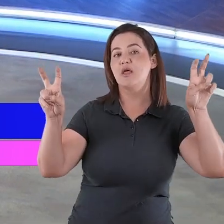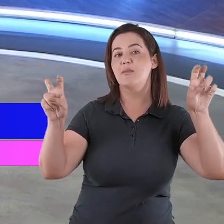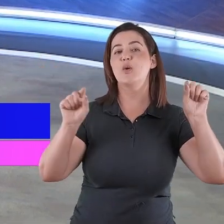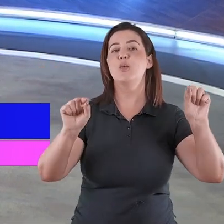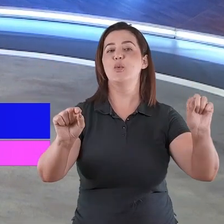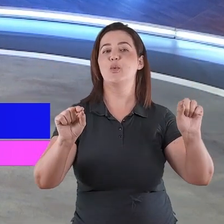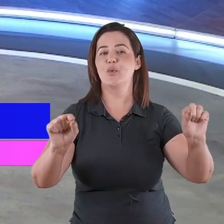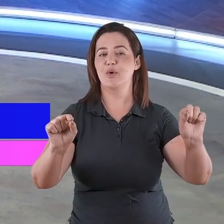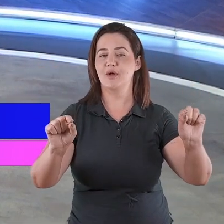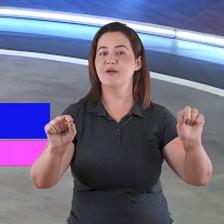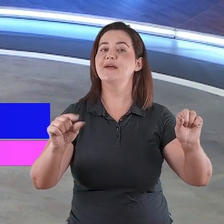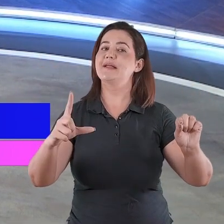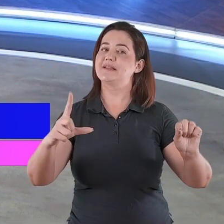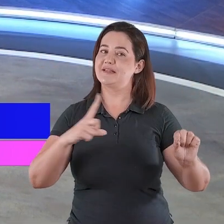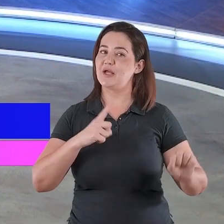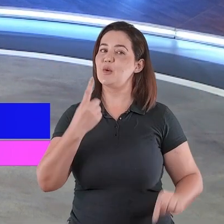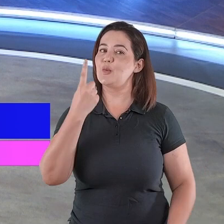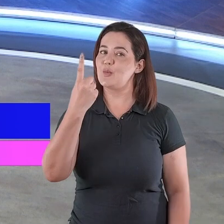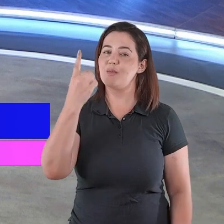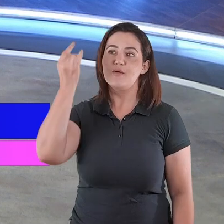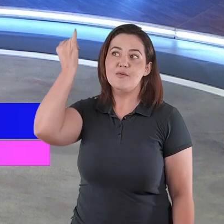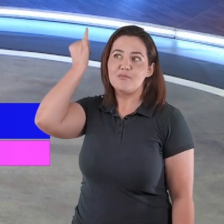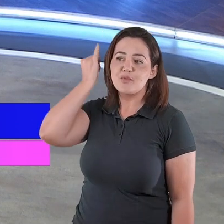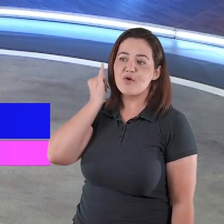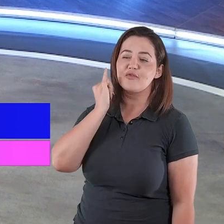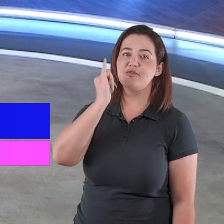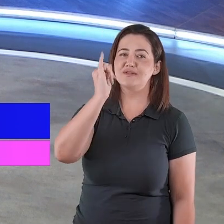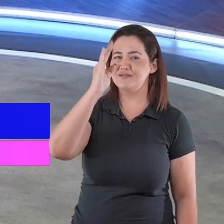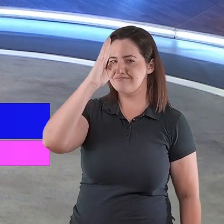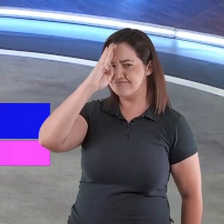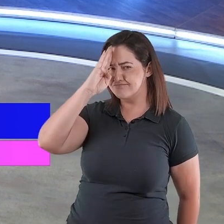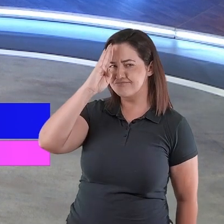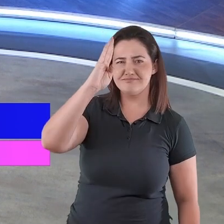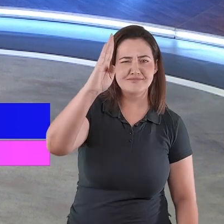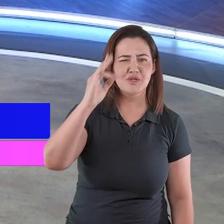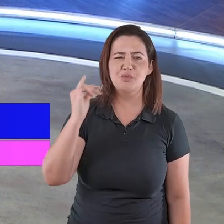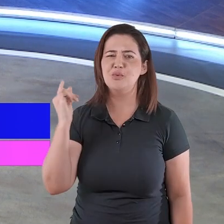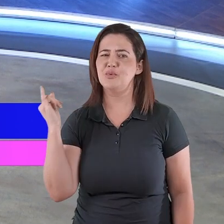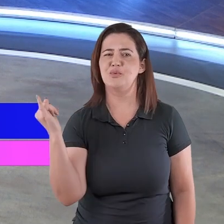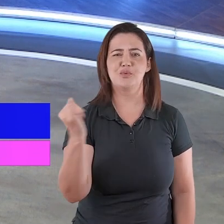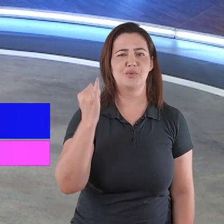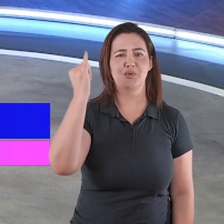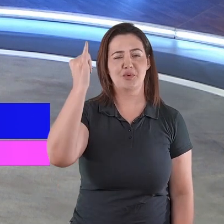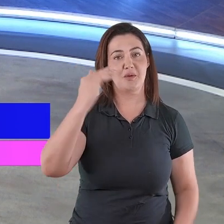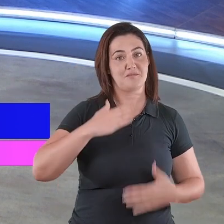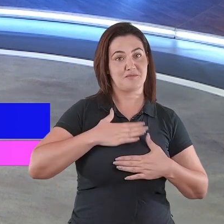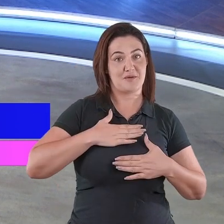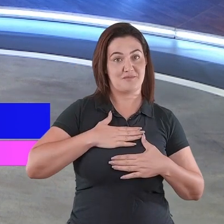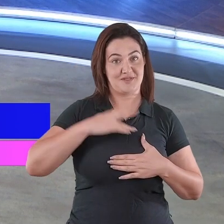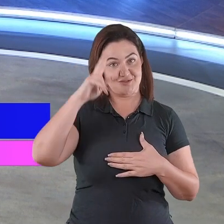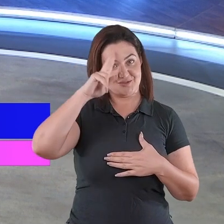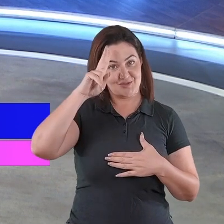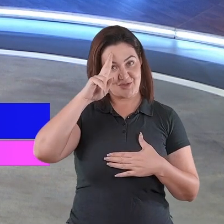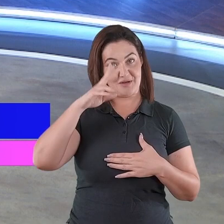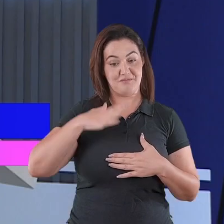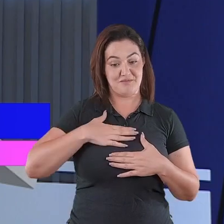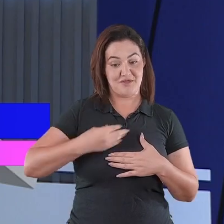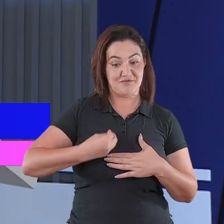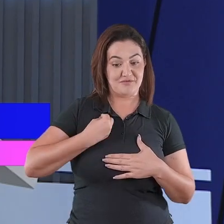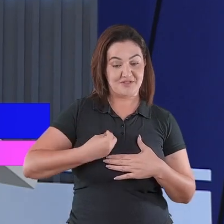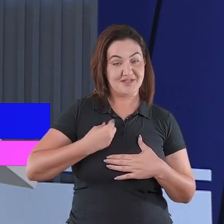exatamente de uma profecia central, que é importantíssima para a minha história e para a sua história.